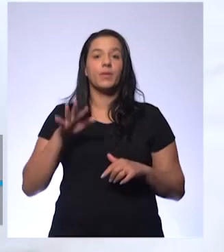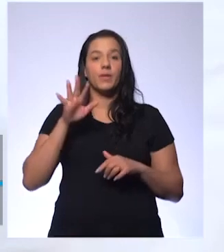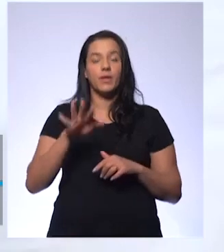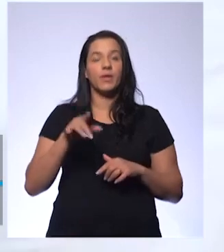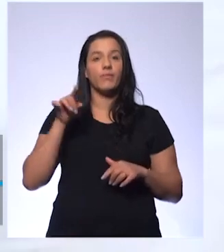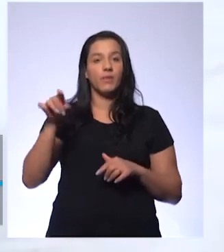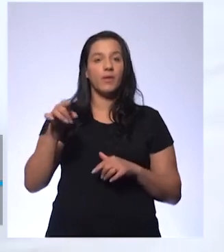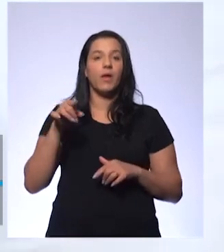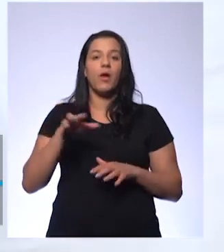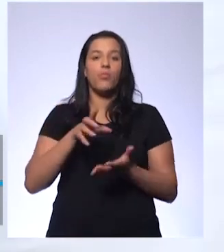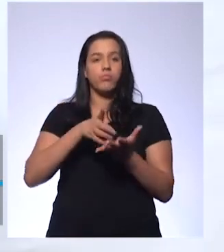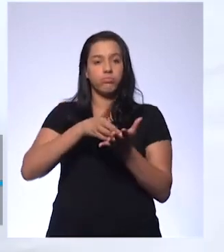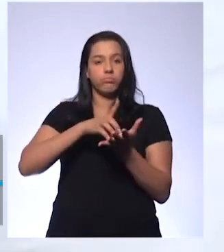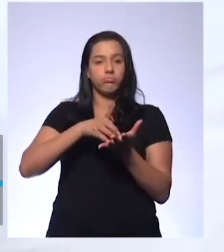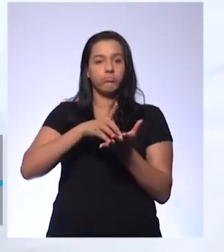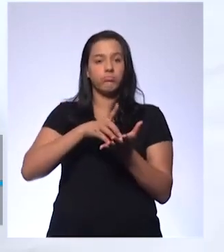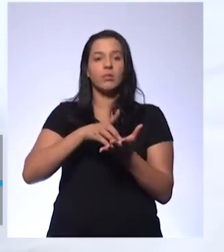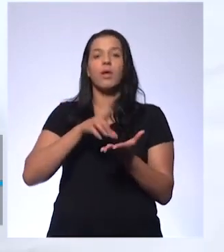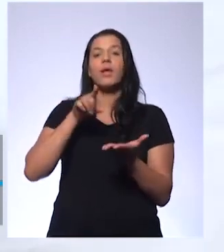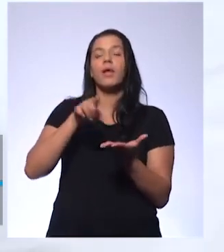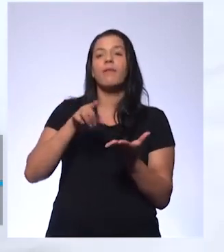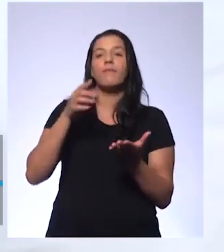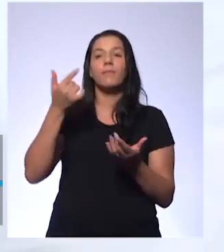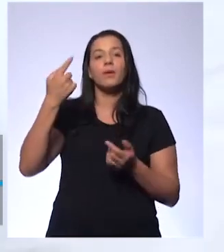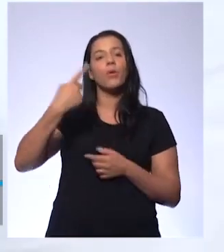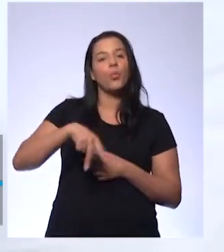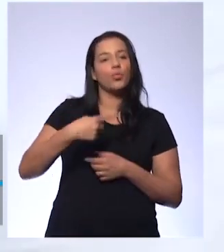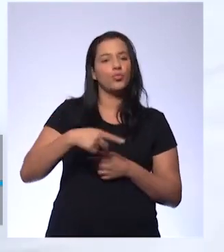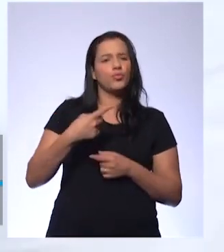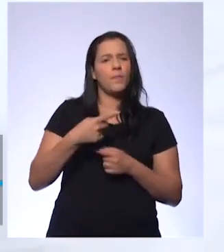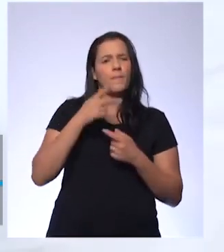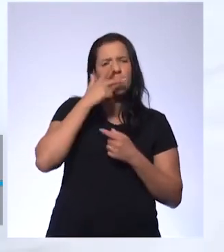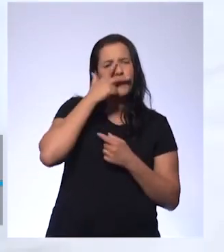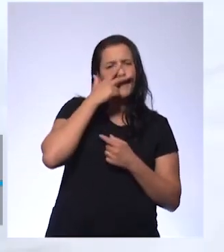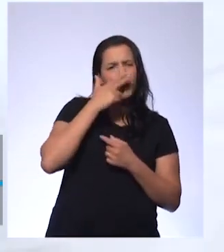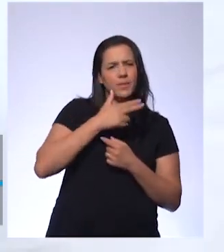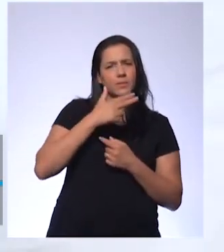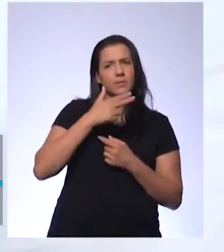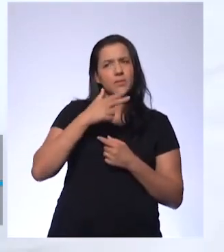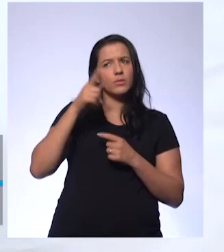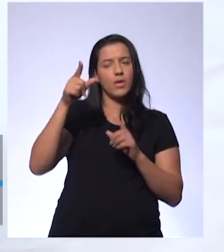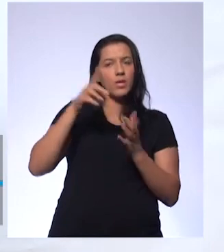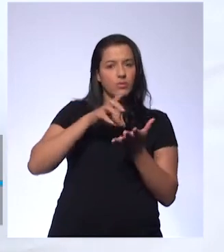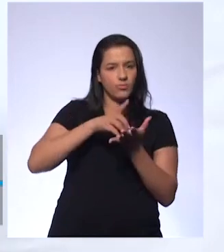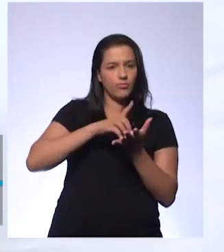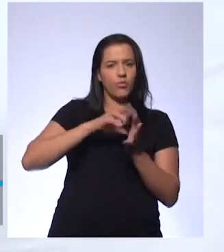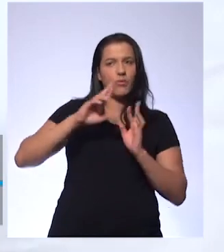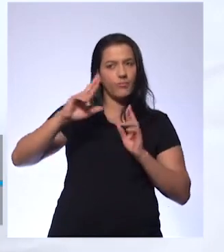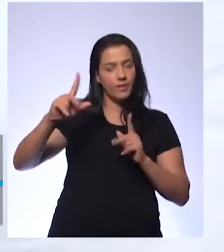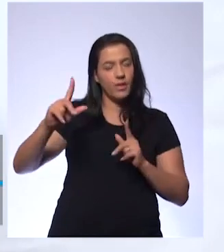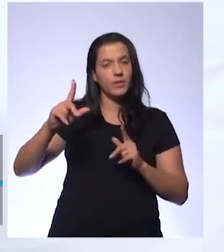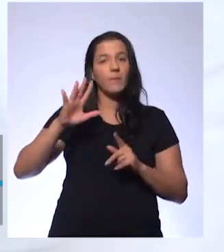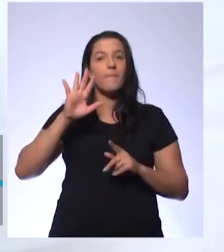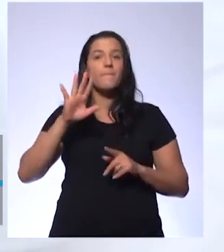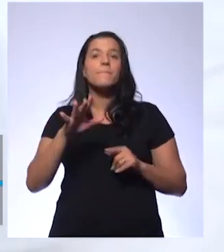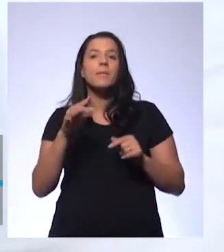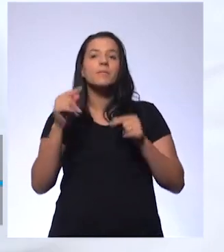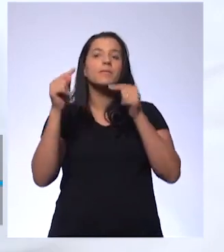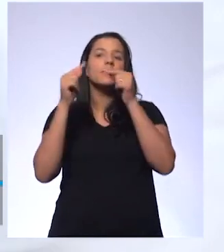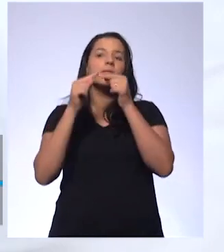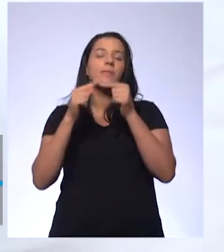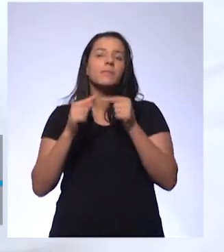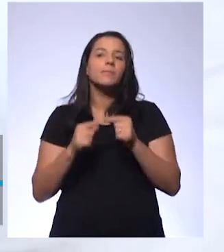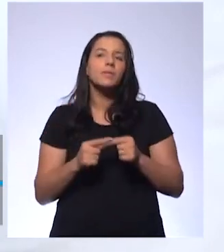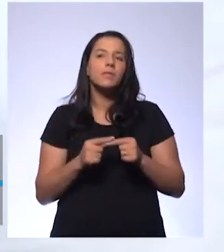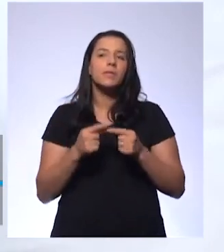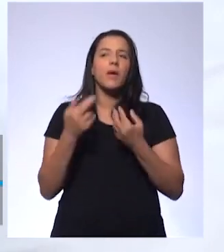fóssil de um réptil, ele vai pegar um réptil de hoje. É diferente de um dinossauro? É, mas tem algumas similaridades,